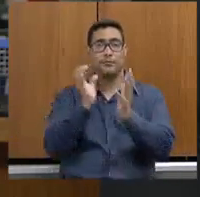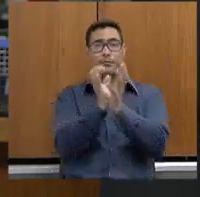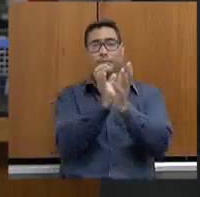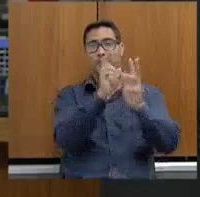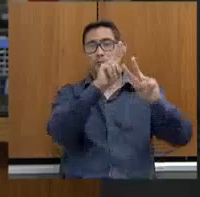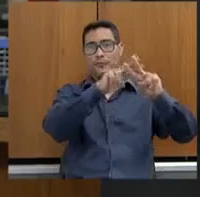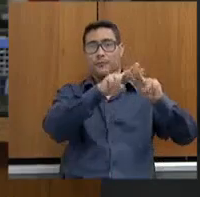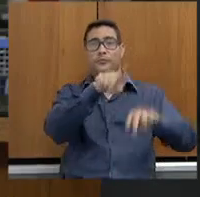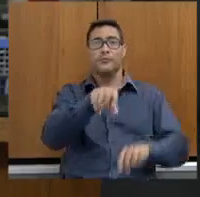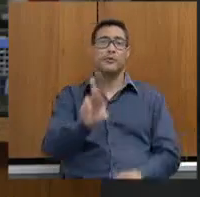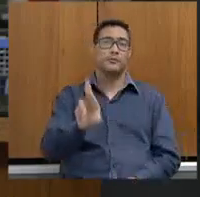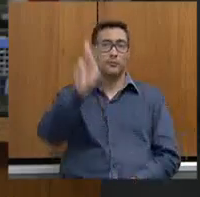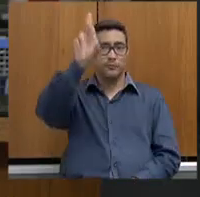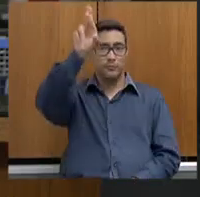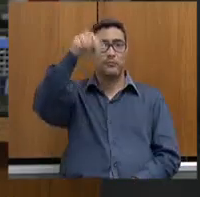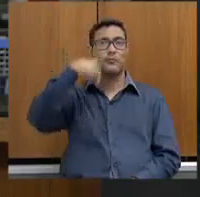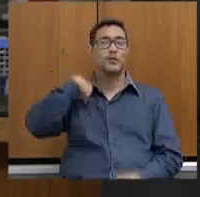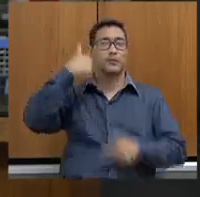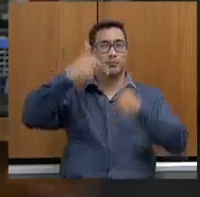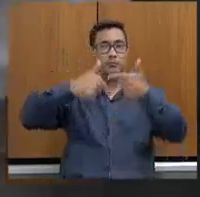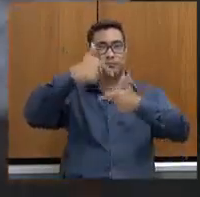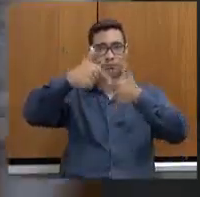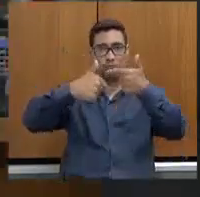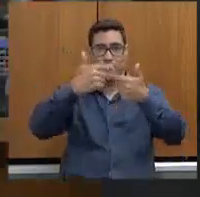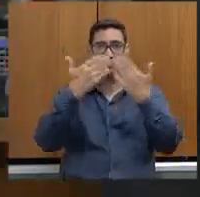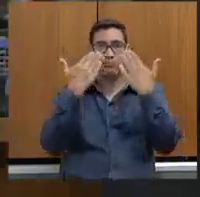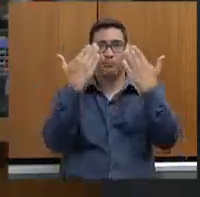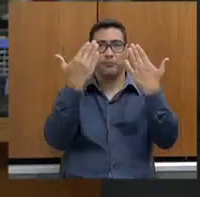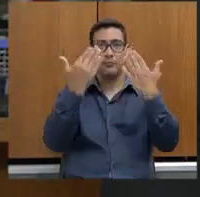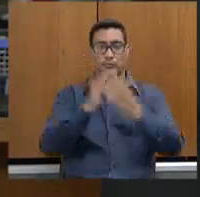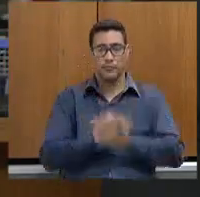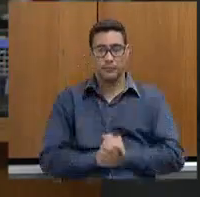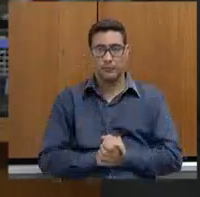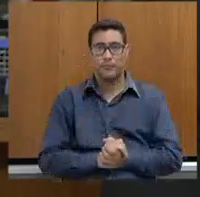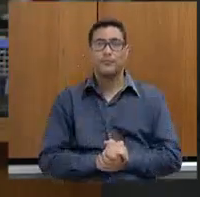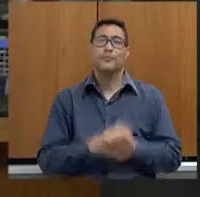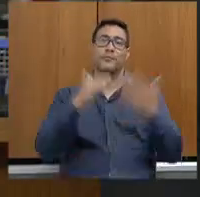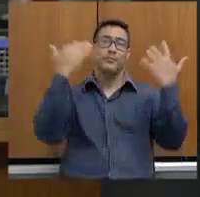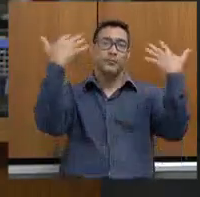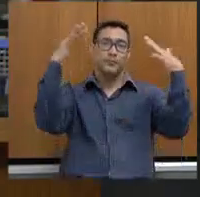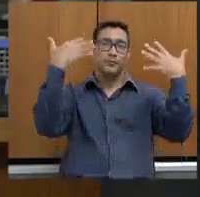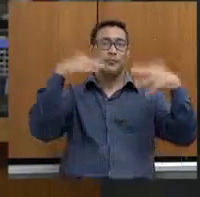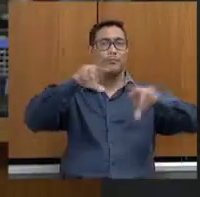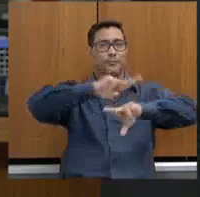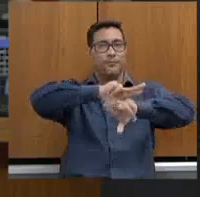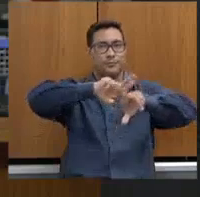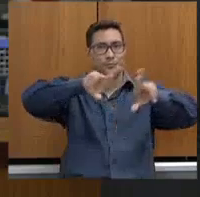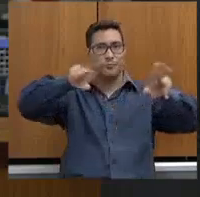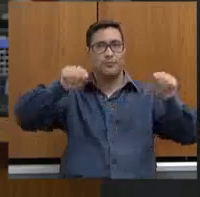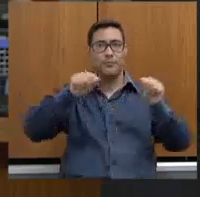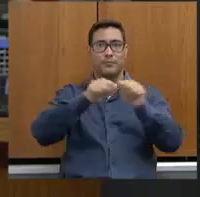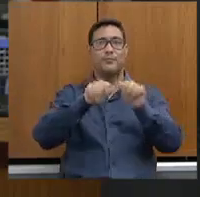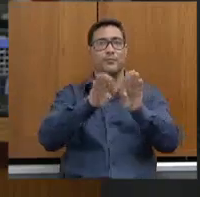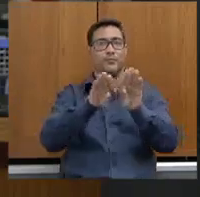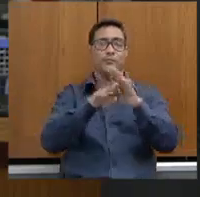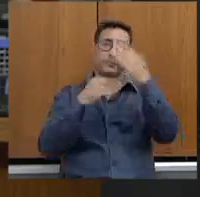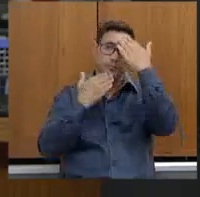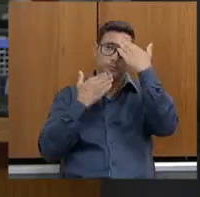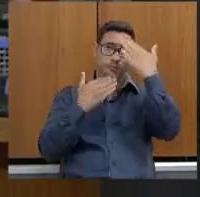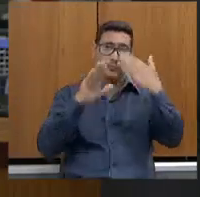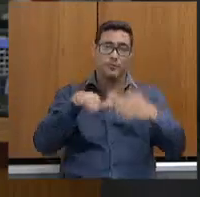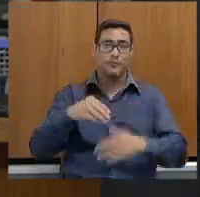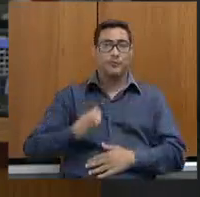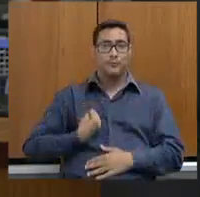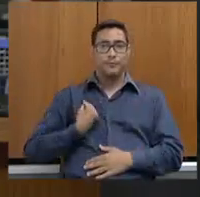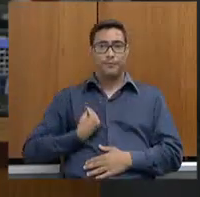eles é que fazem acontecer. Então, parabenizar por todo o trabalho que foi feito, agradecer pela parceria, dizer da